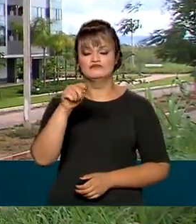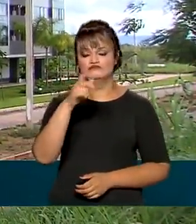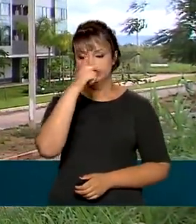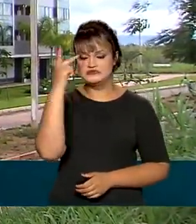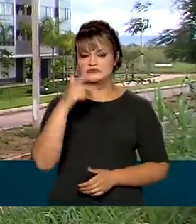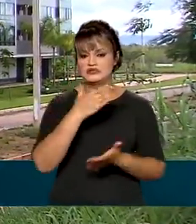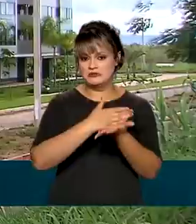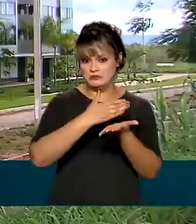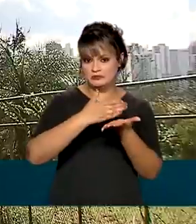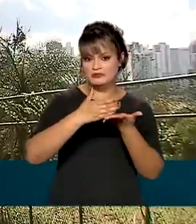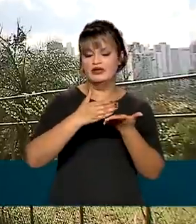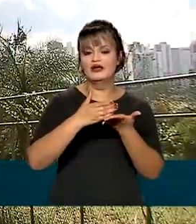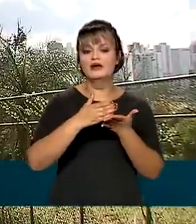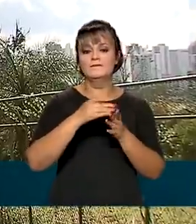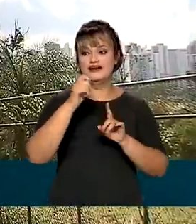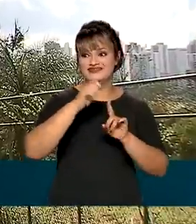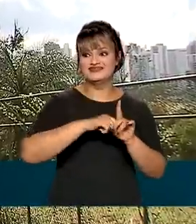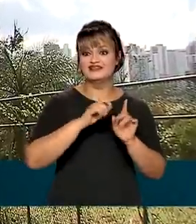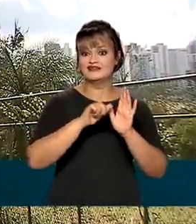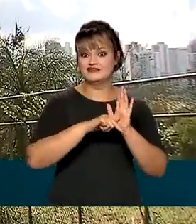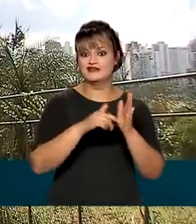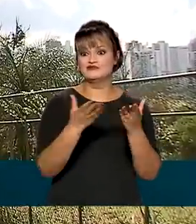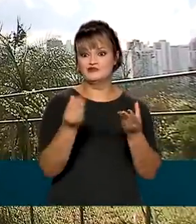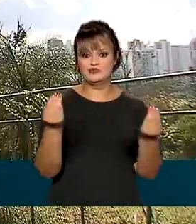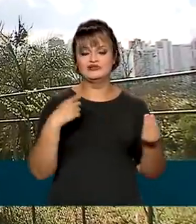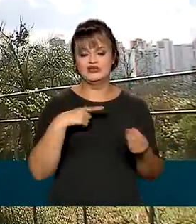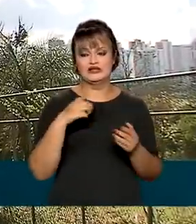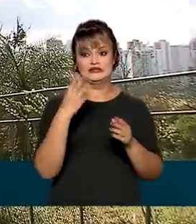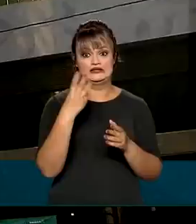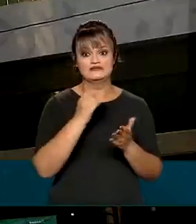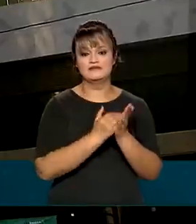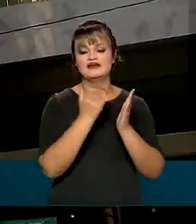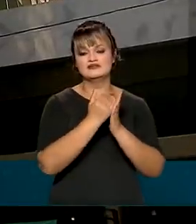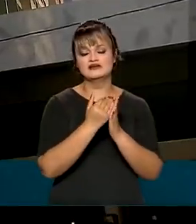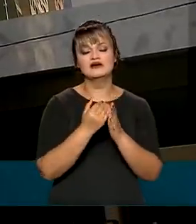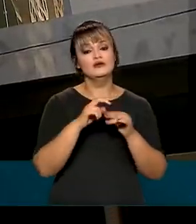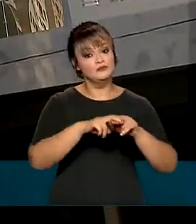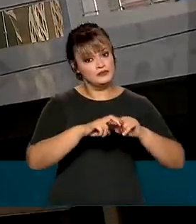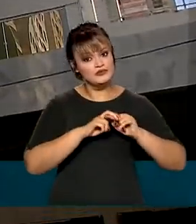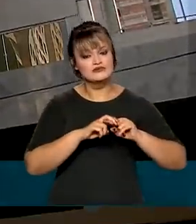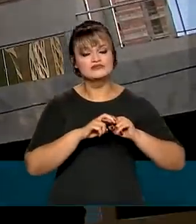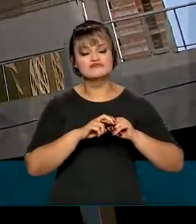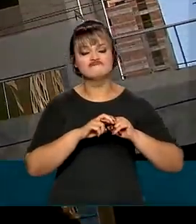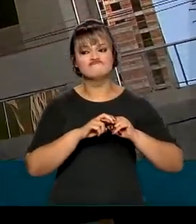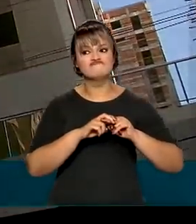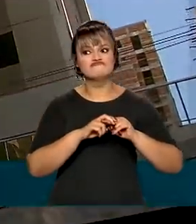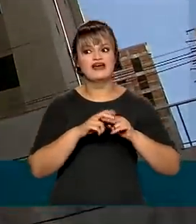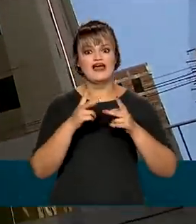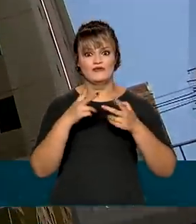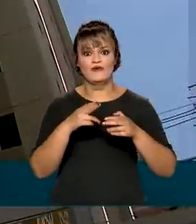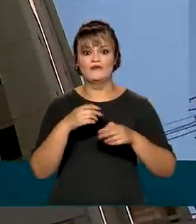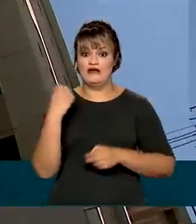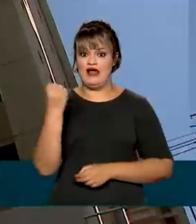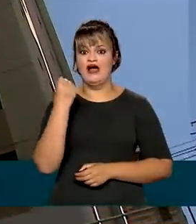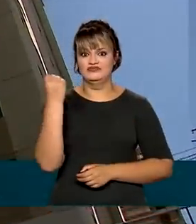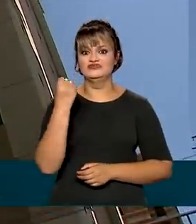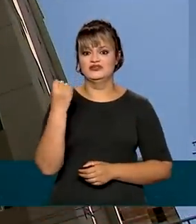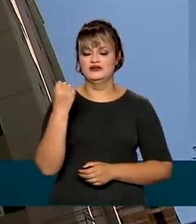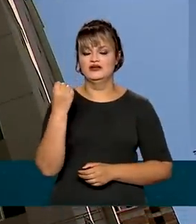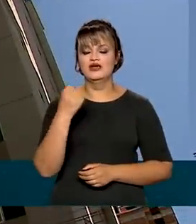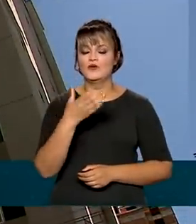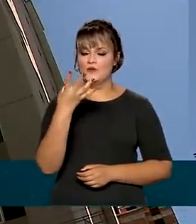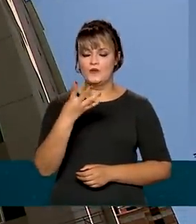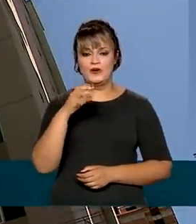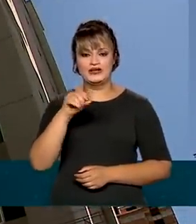habitacionais têm mais de três parcelas em atraso, o que é considerado uma inadimplência grave. Desse total,